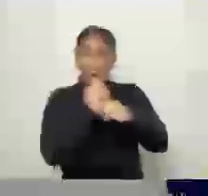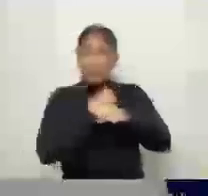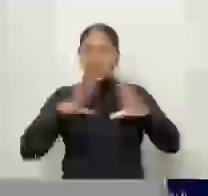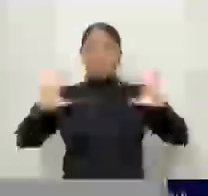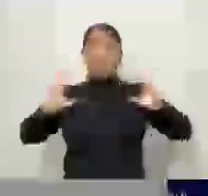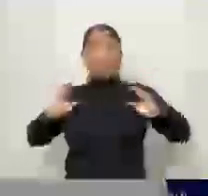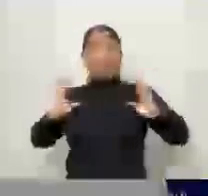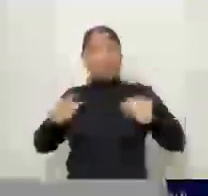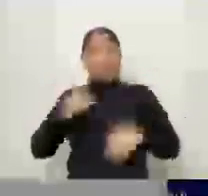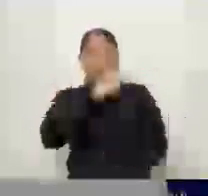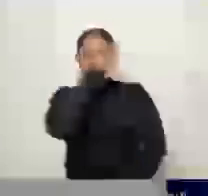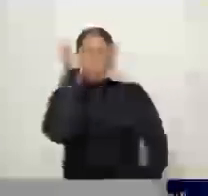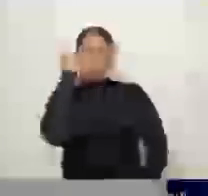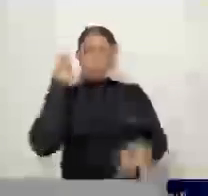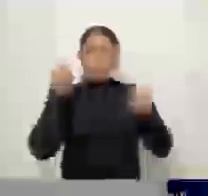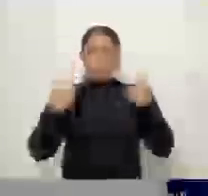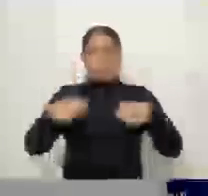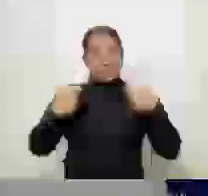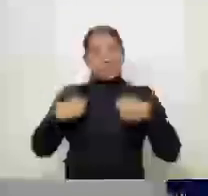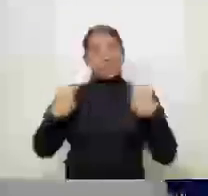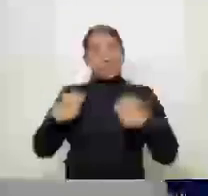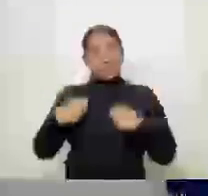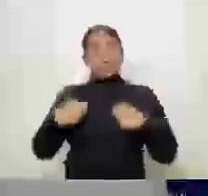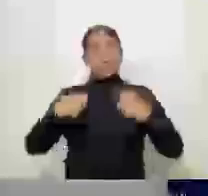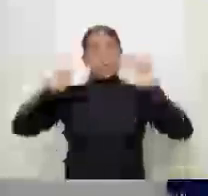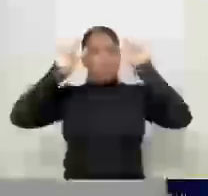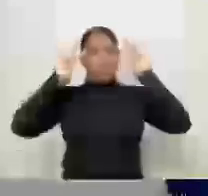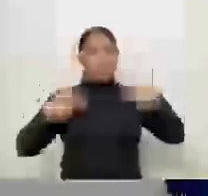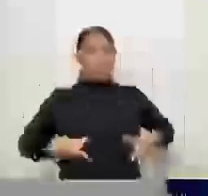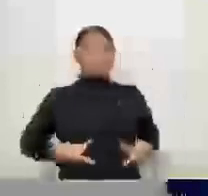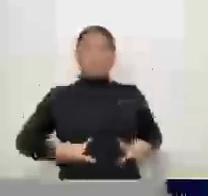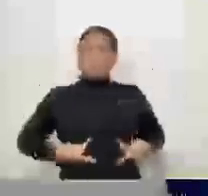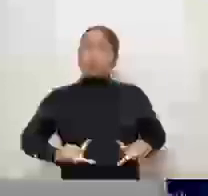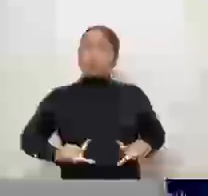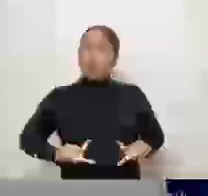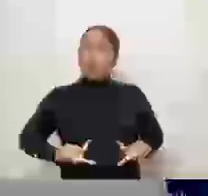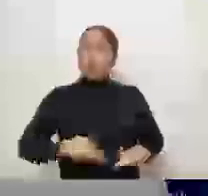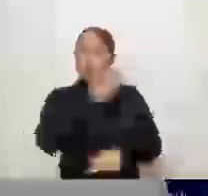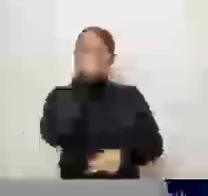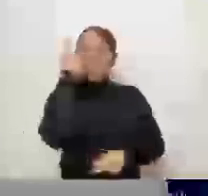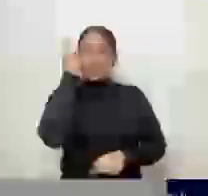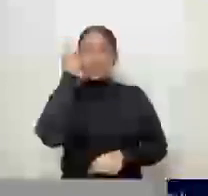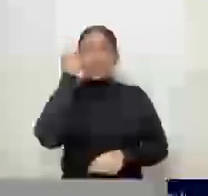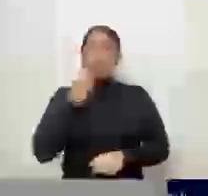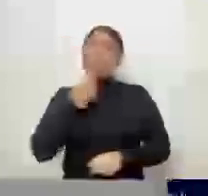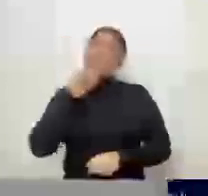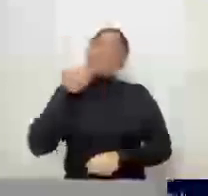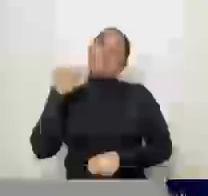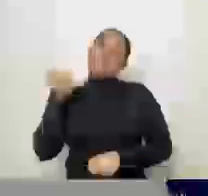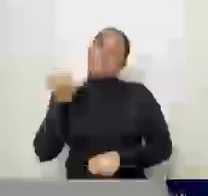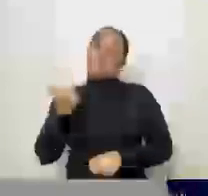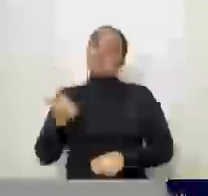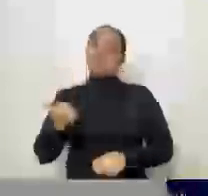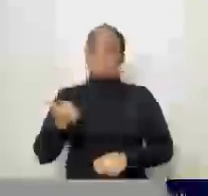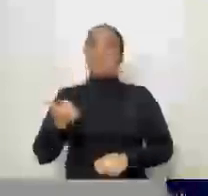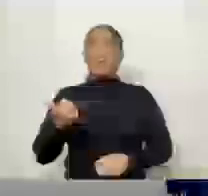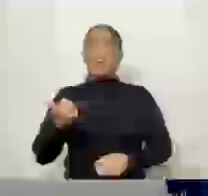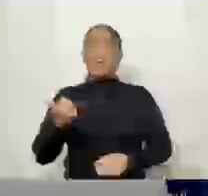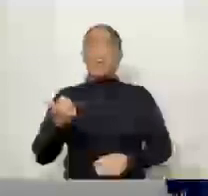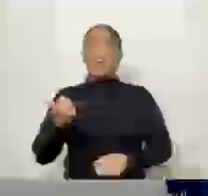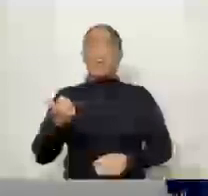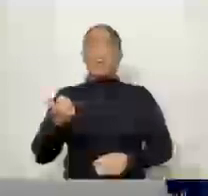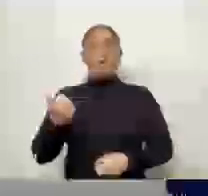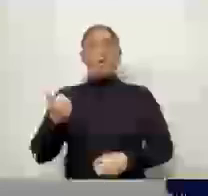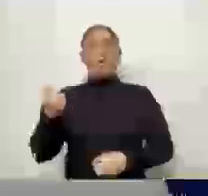humanização dos atendimentos da saúde. Eu venho aqui dizer e firmar um pacto com a nossa comunidade